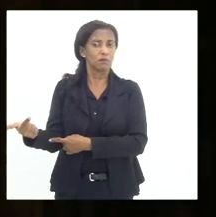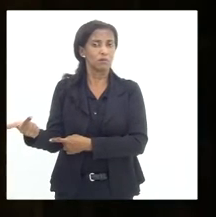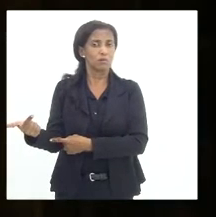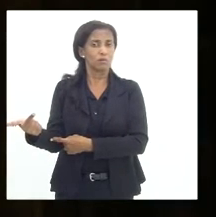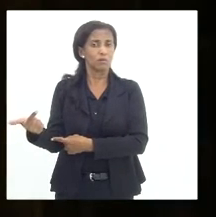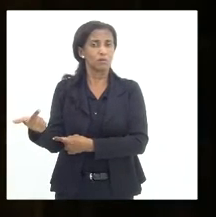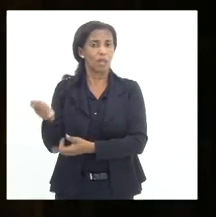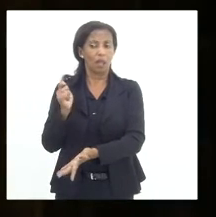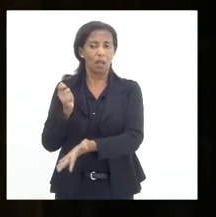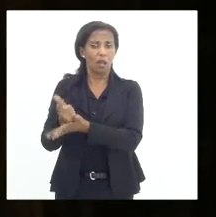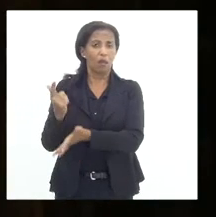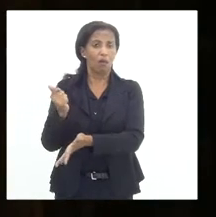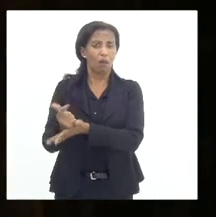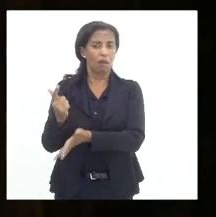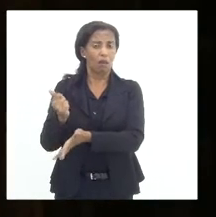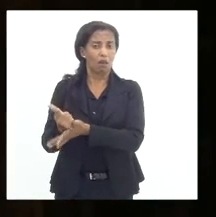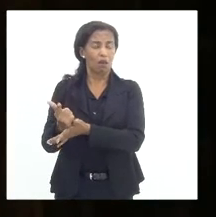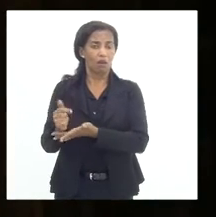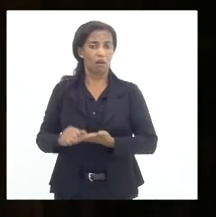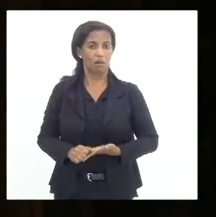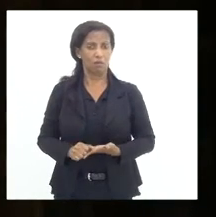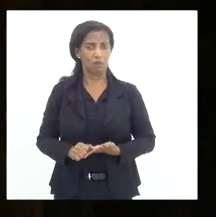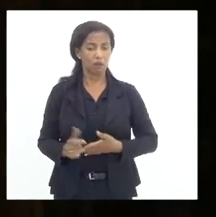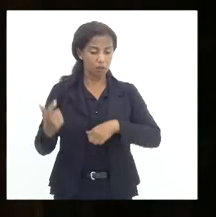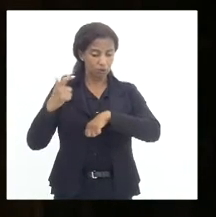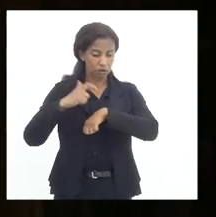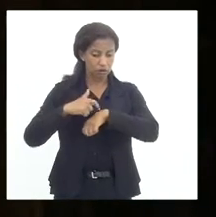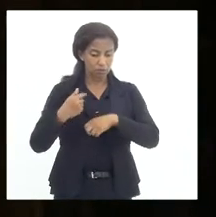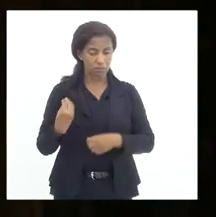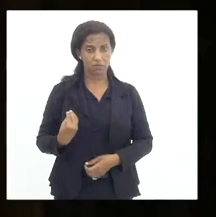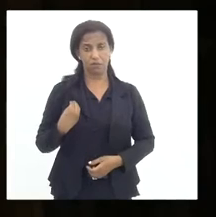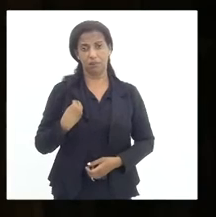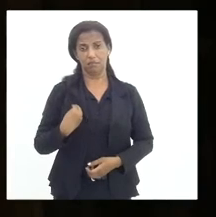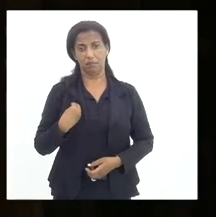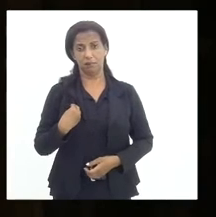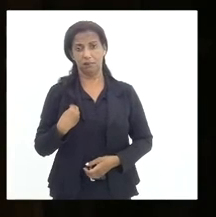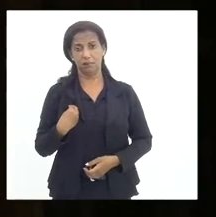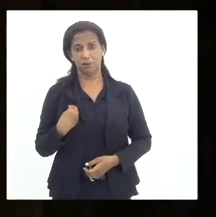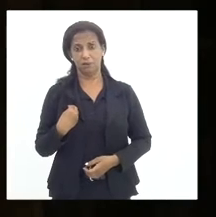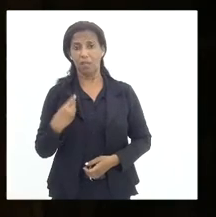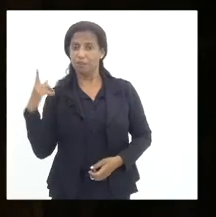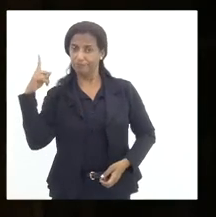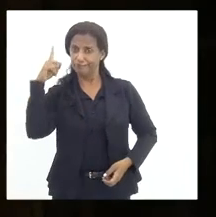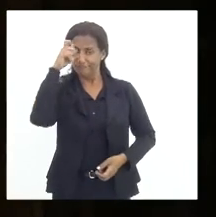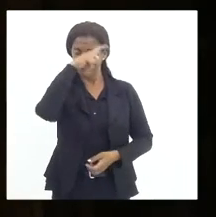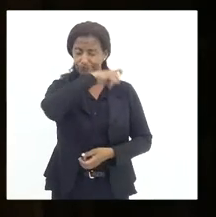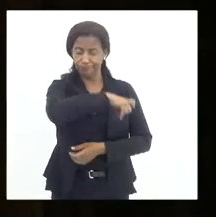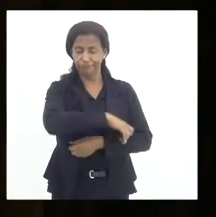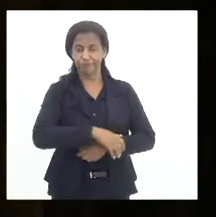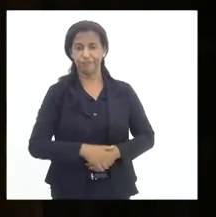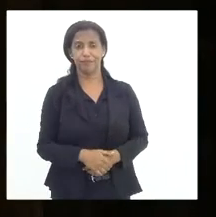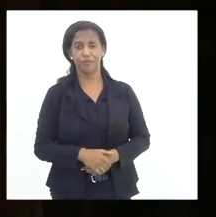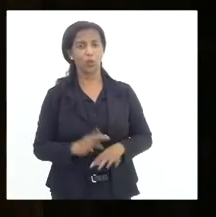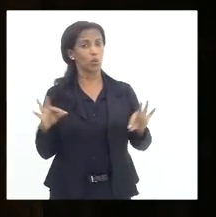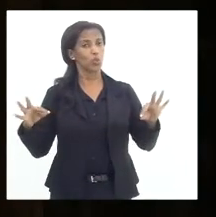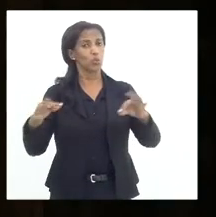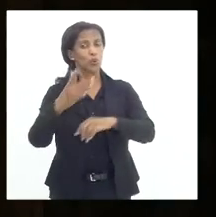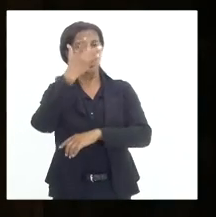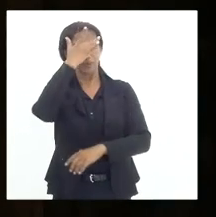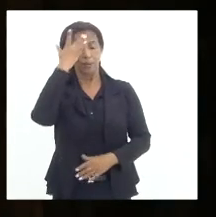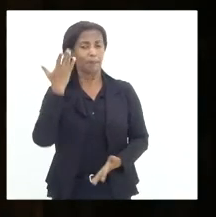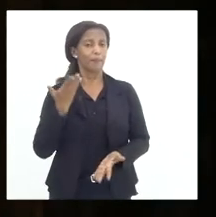bilheteria. E os tempos que se vive são tempos bicudos. Está todo mundo